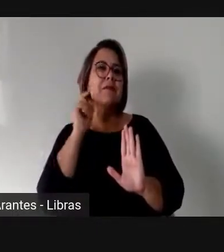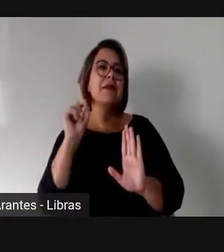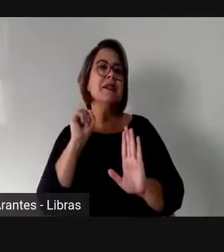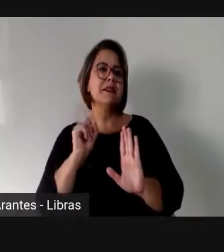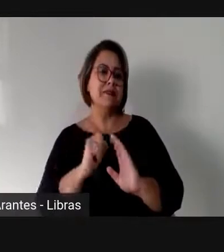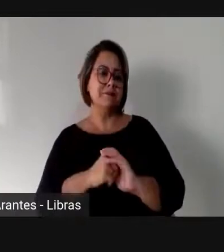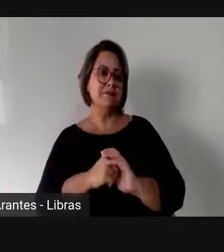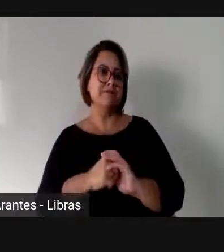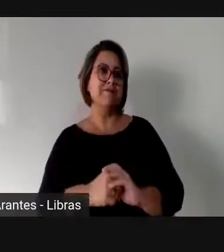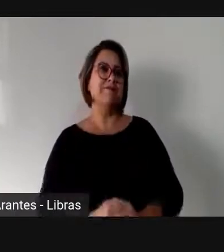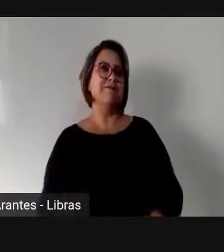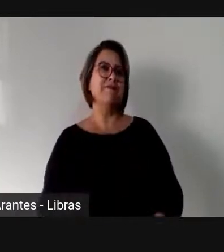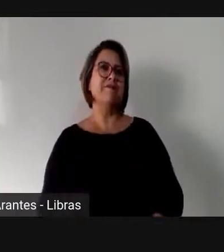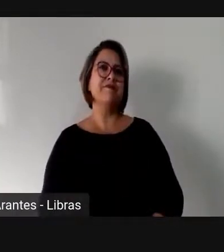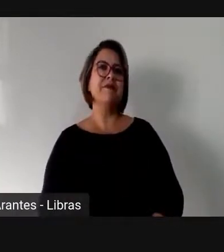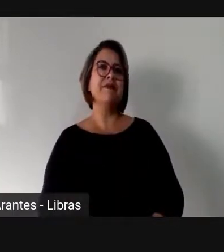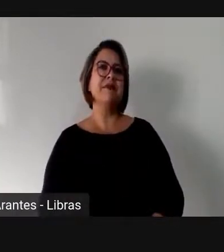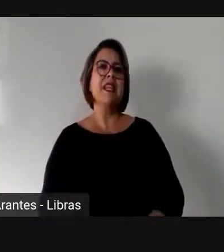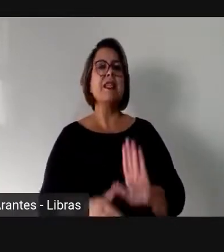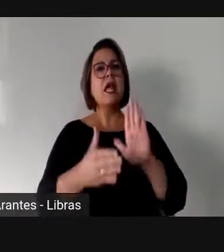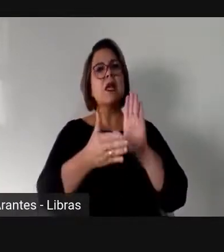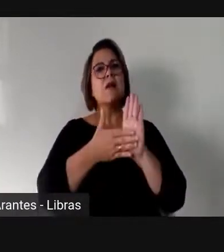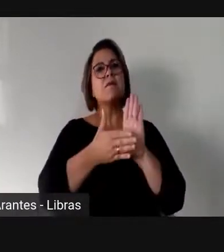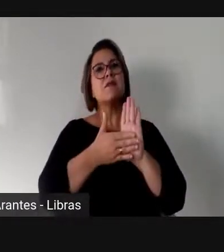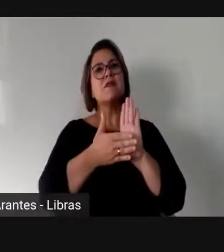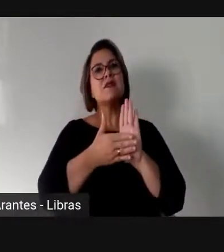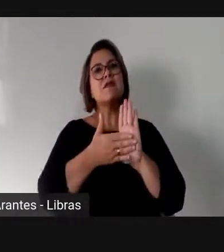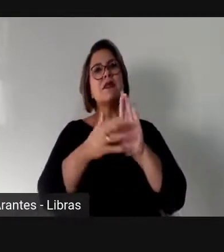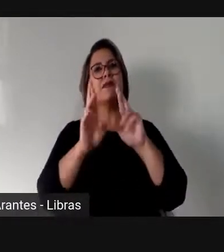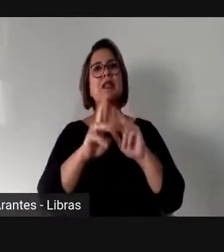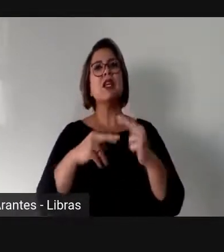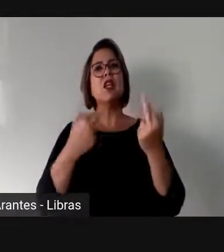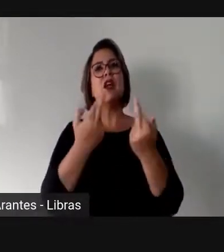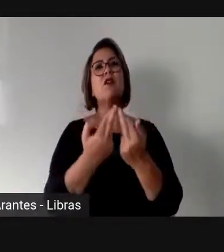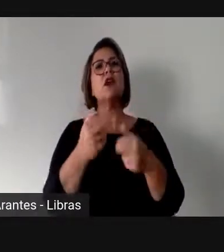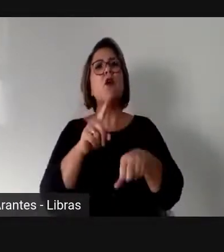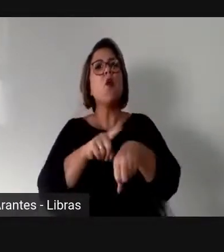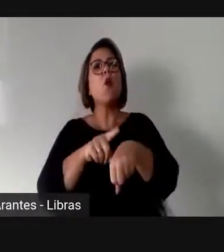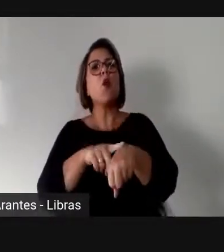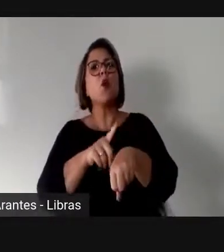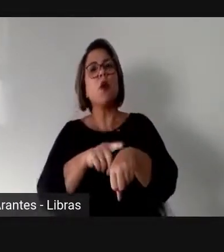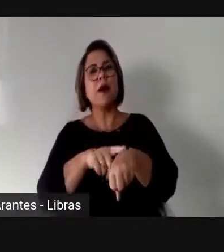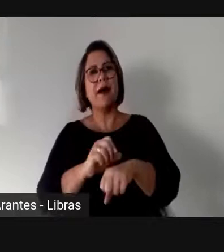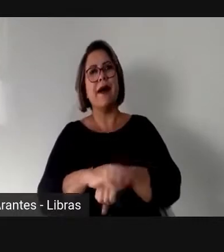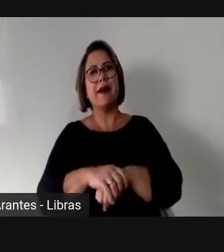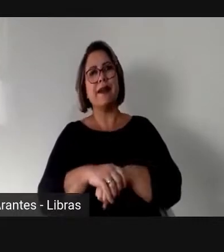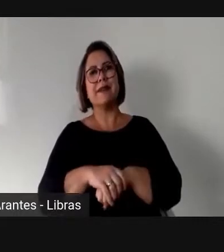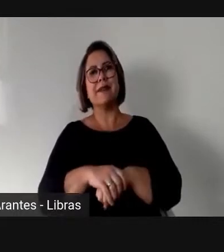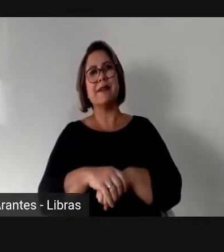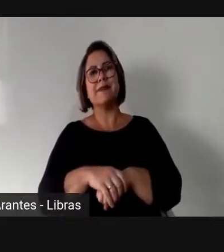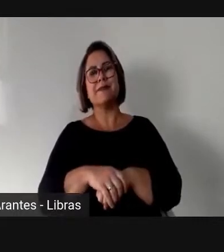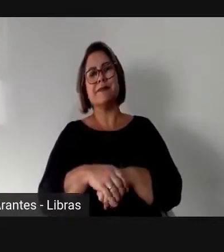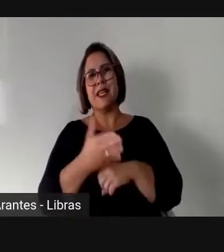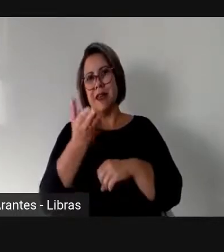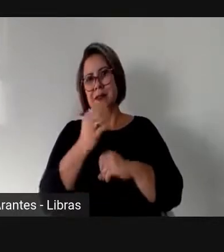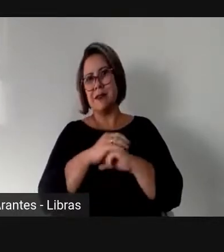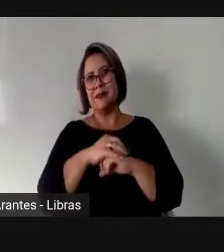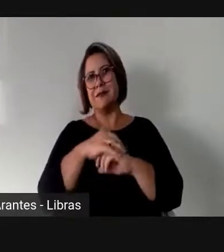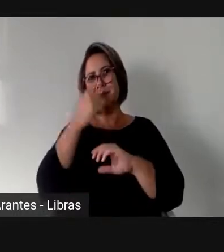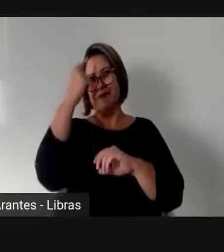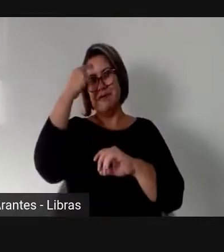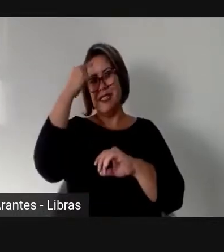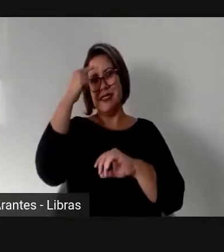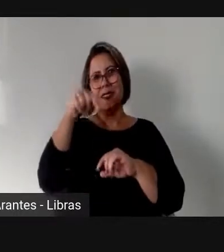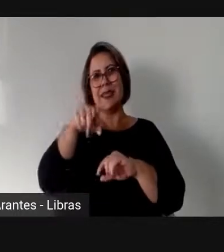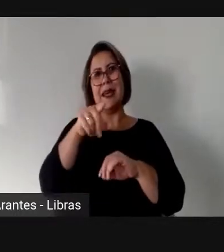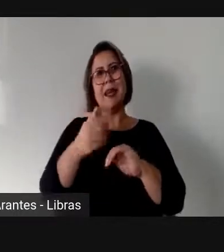O Congresso estabelece suas grandes reuniões, qual é o horário? Ou nós temos a ilusão que a vida da Câmara